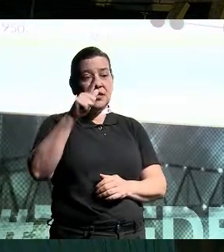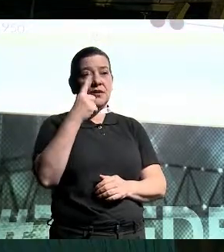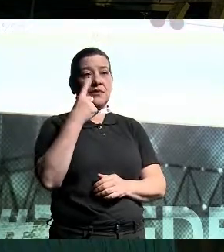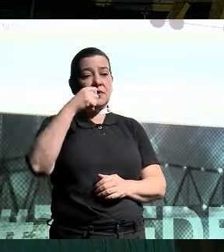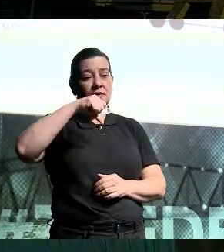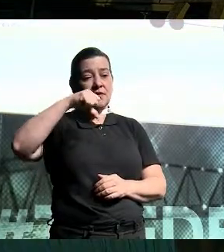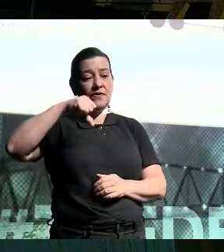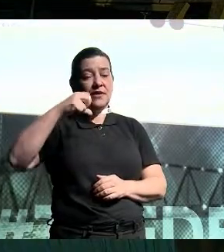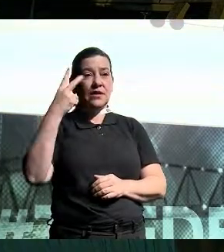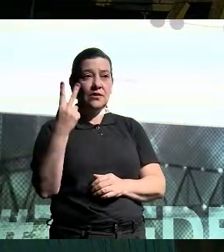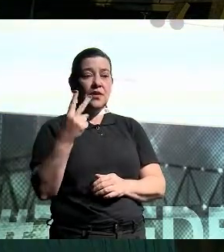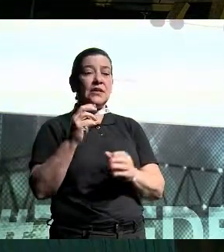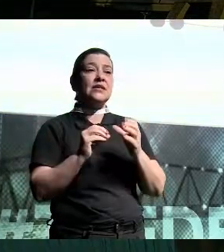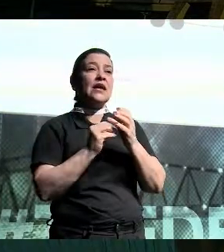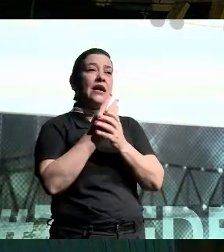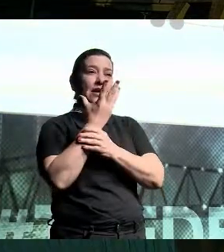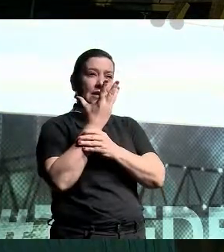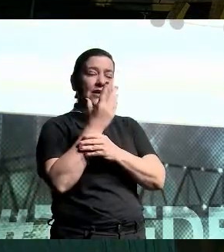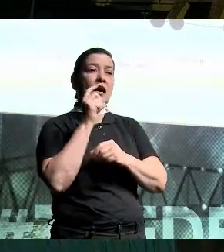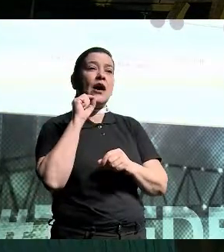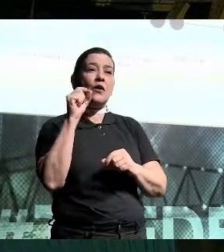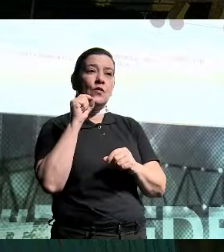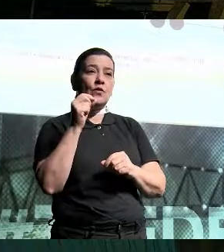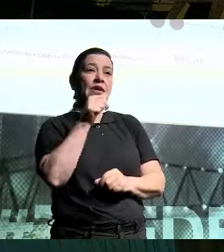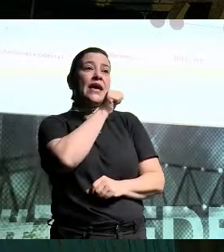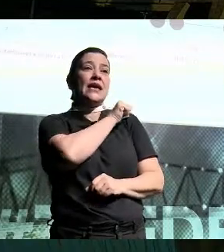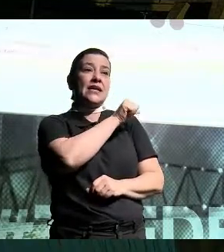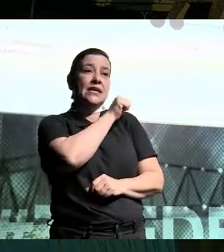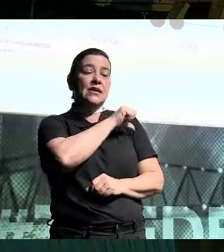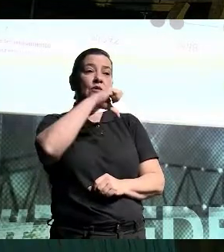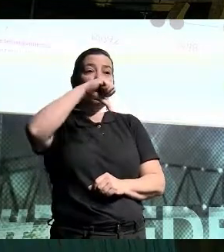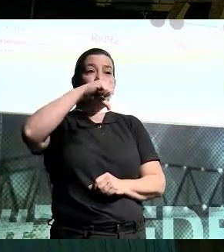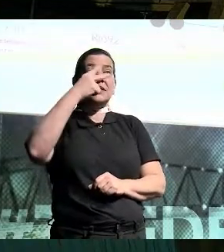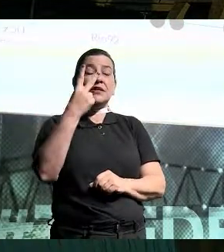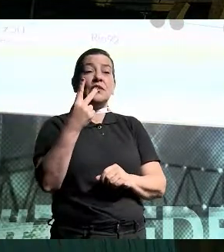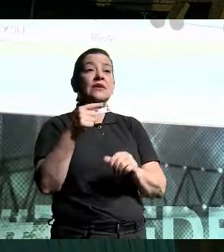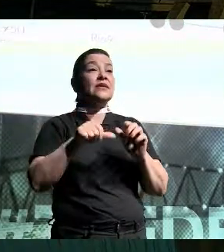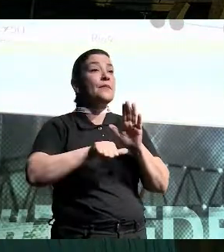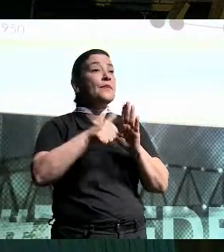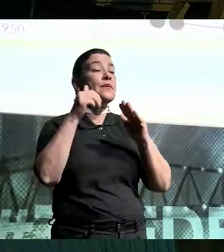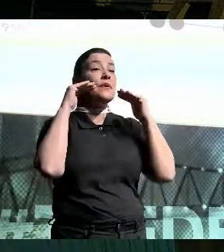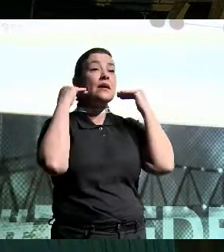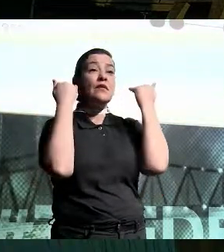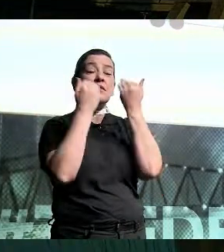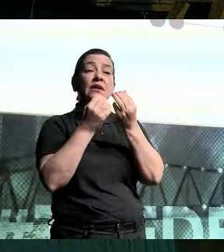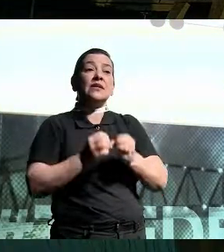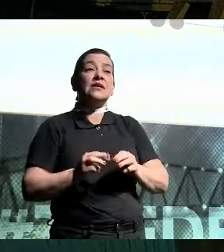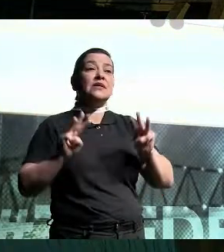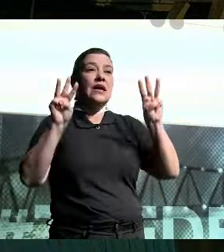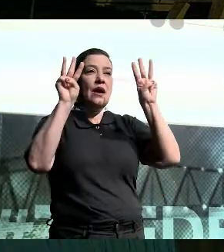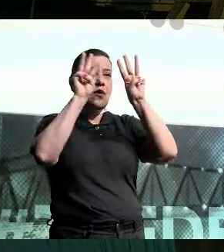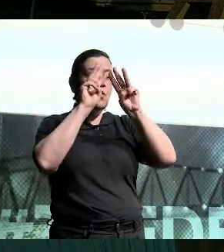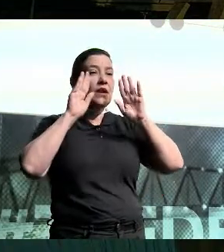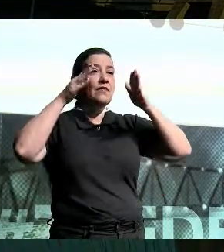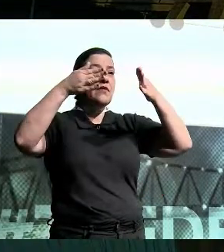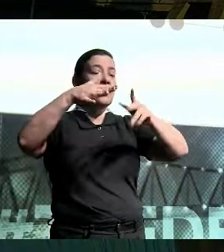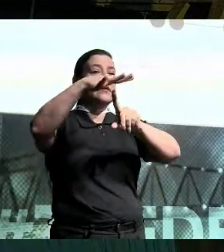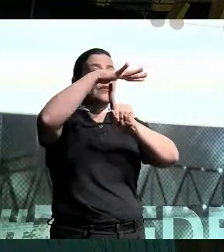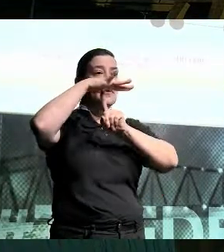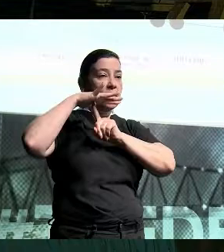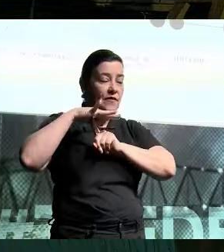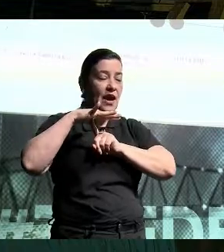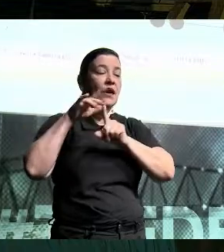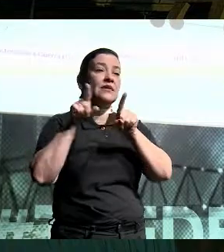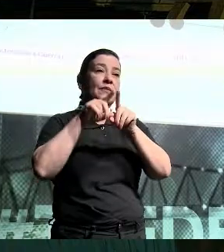acontece a Eco 92, ou Rio 92. É a primeira conferência da ONU para o Meio Ambiente e Desenvolvimento